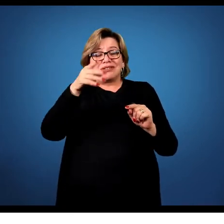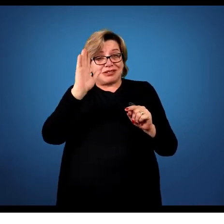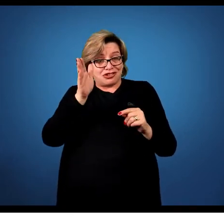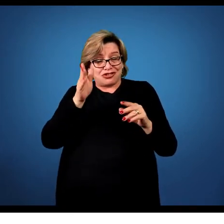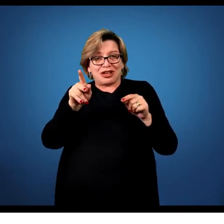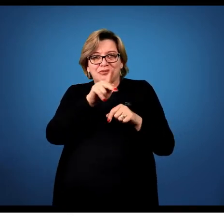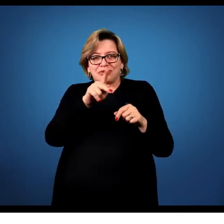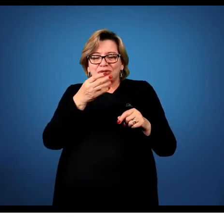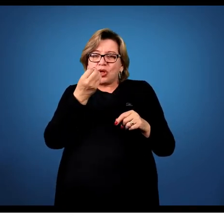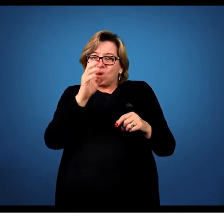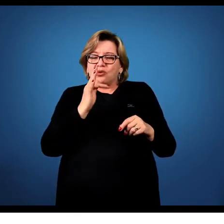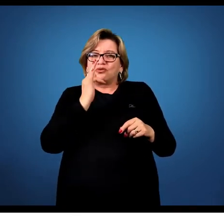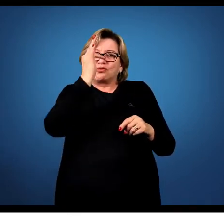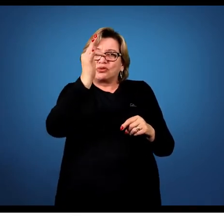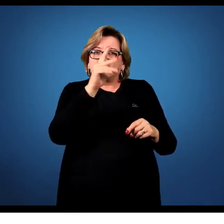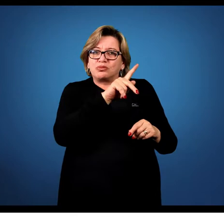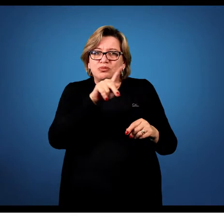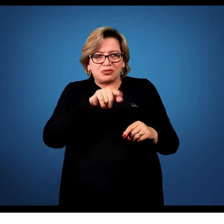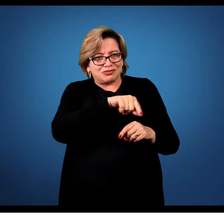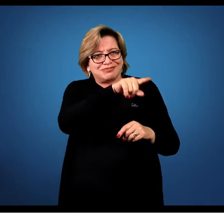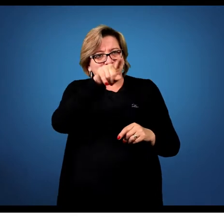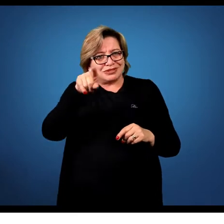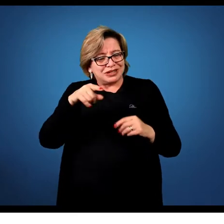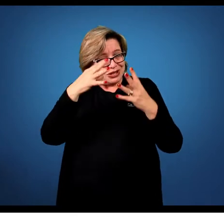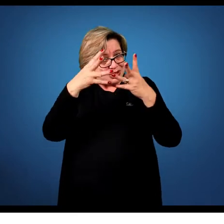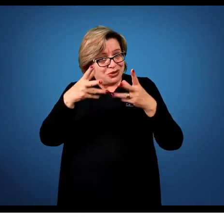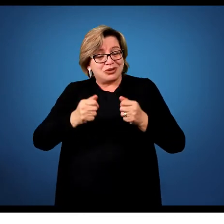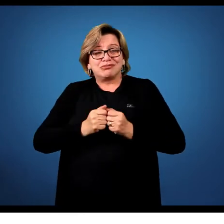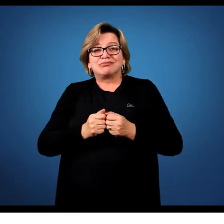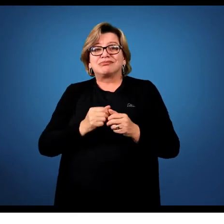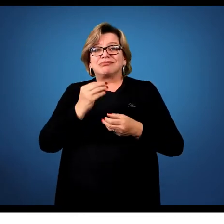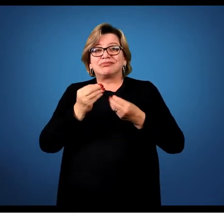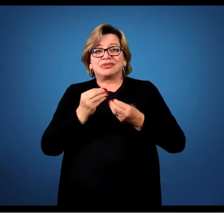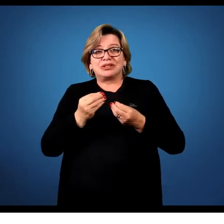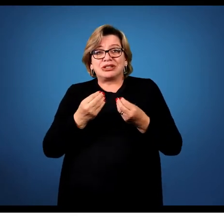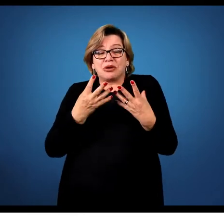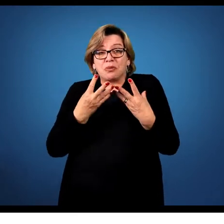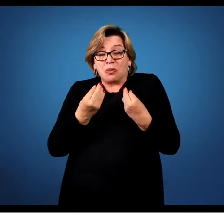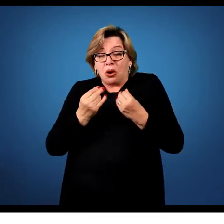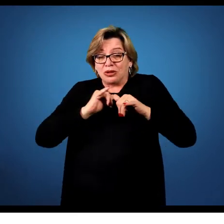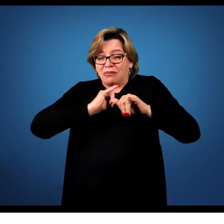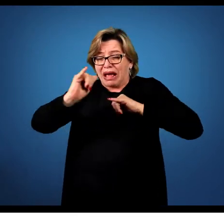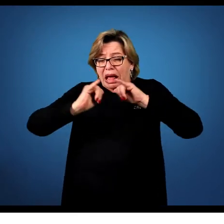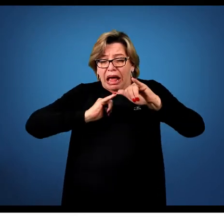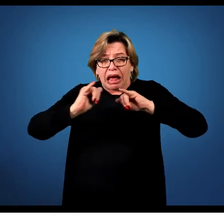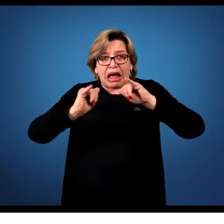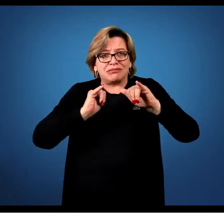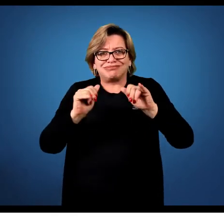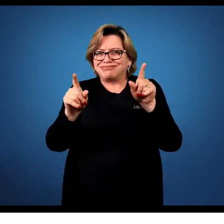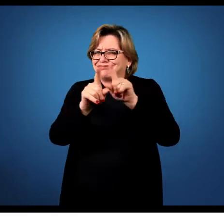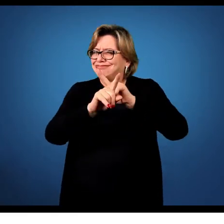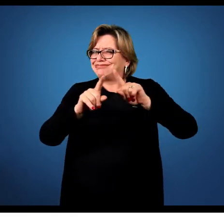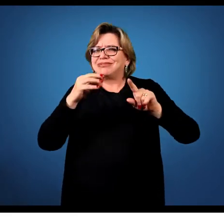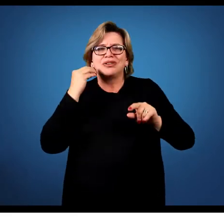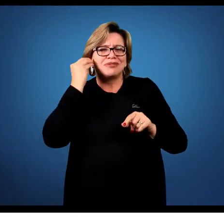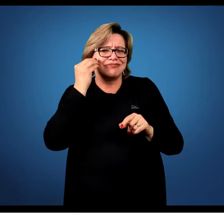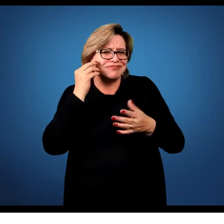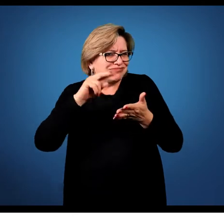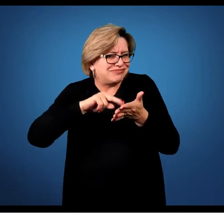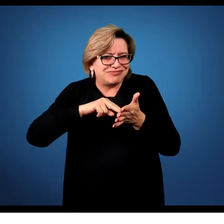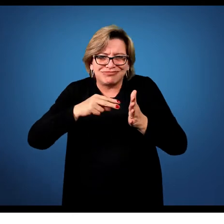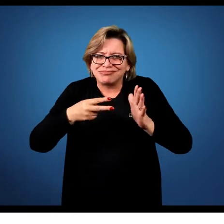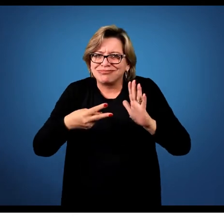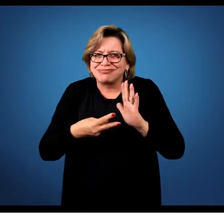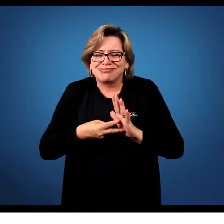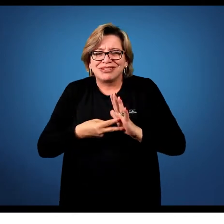vão ser professores todos, que é a seguinte questão. O excesso de informação, ela não é uma experiência significativa. Por quê?